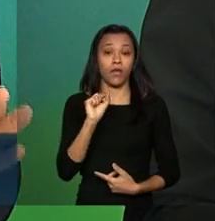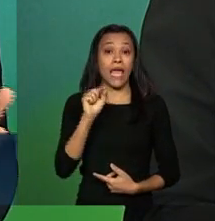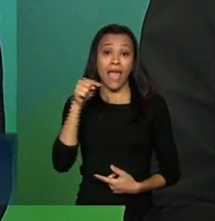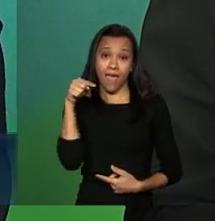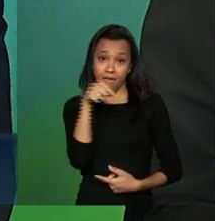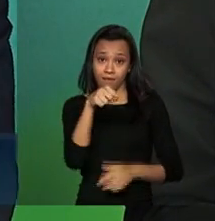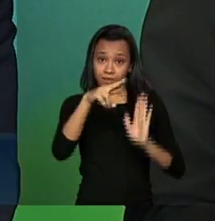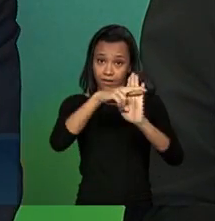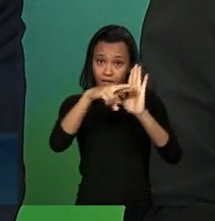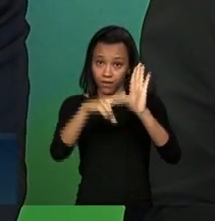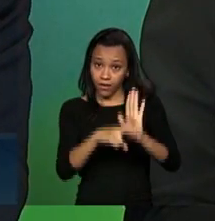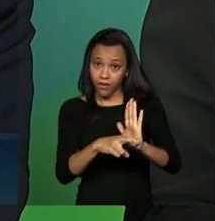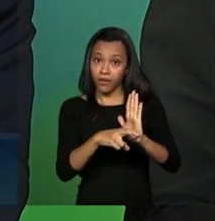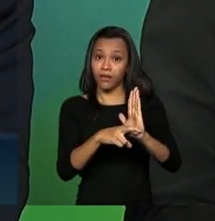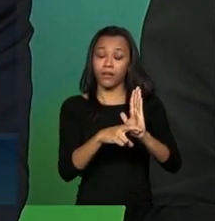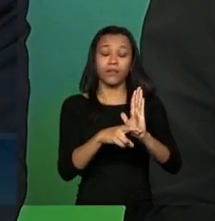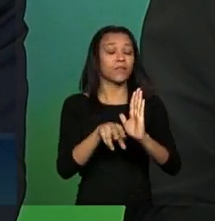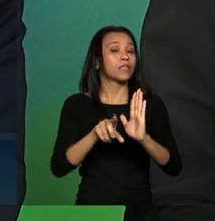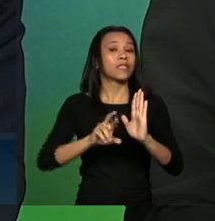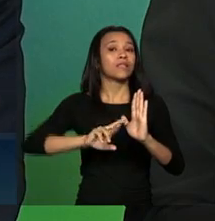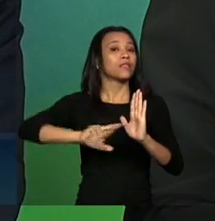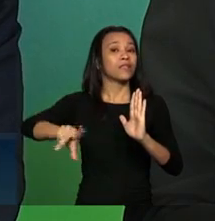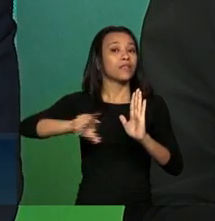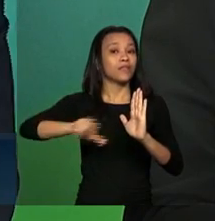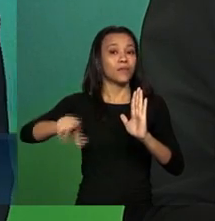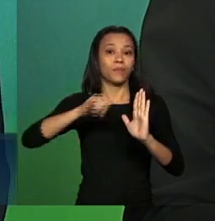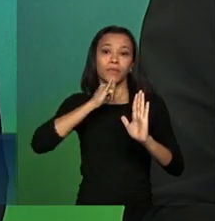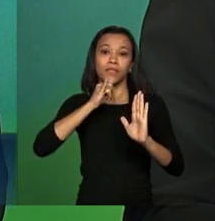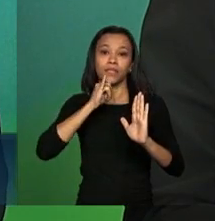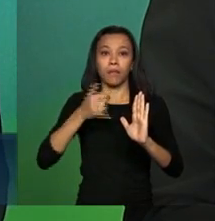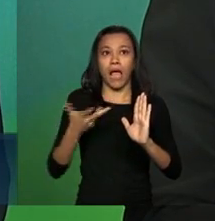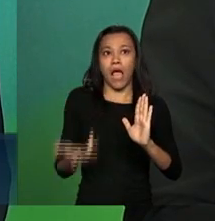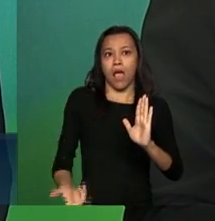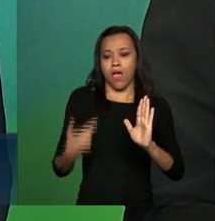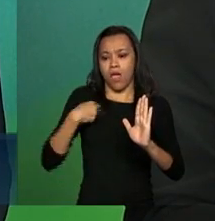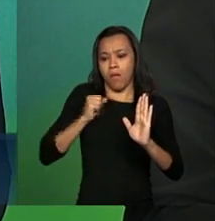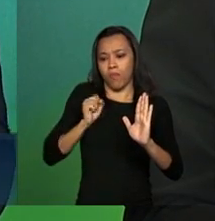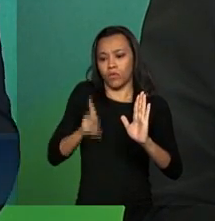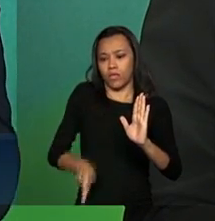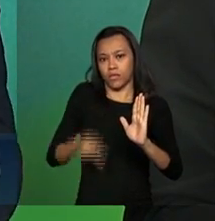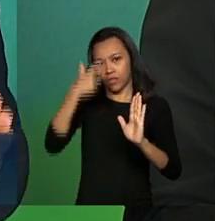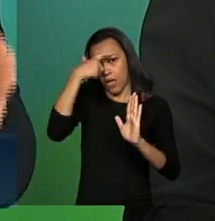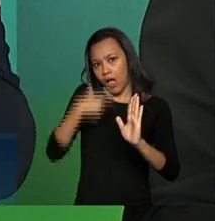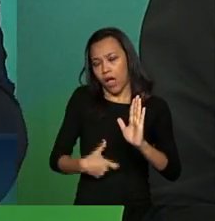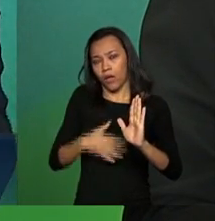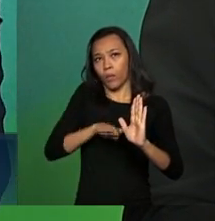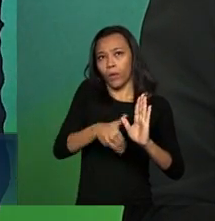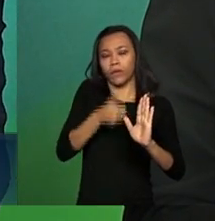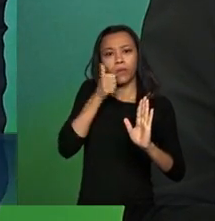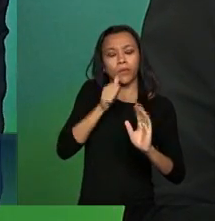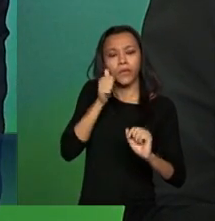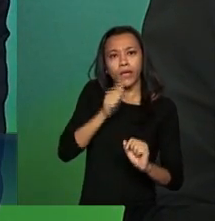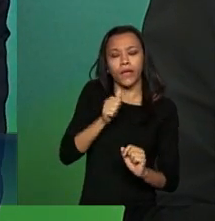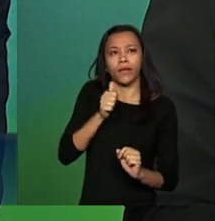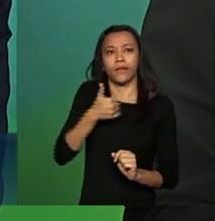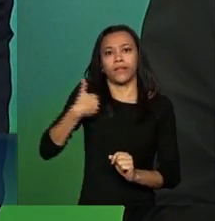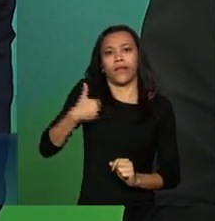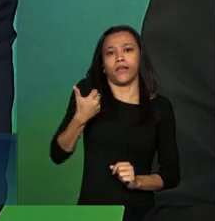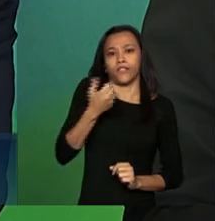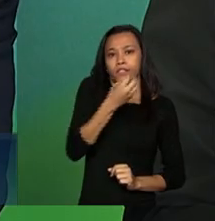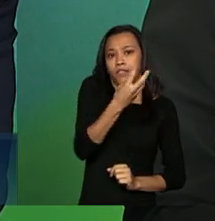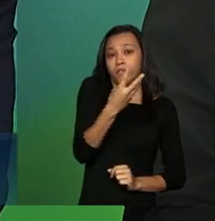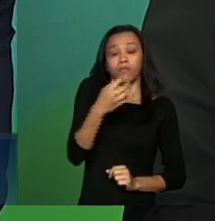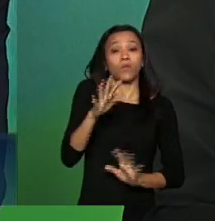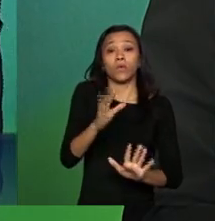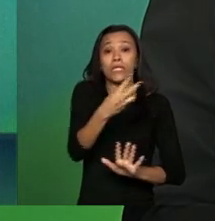regra não afasta a possibilidade do trabalhador se aposentar quando a mulher atingir 30 anos de